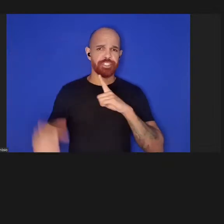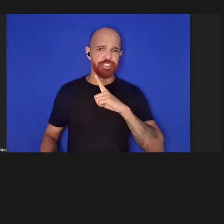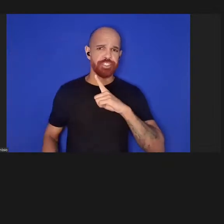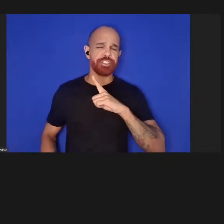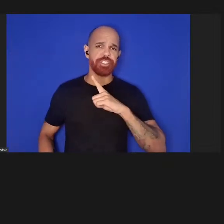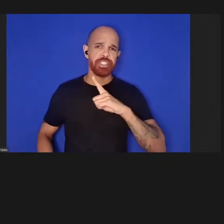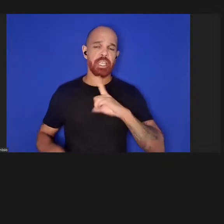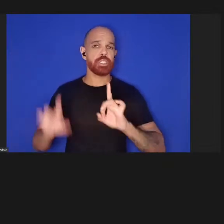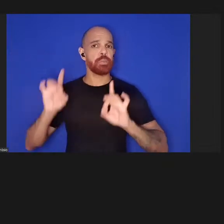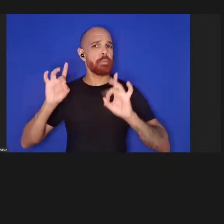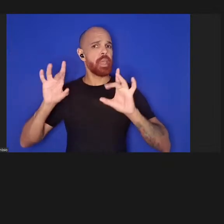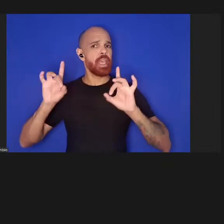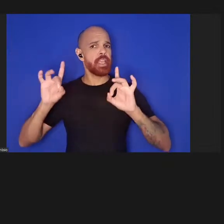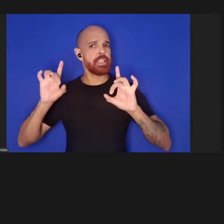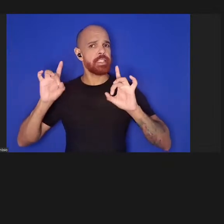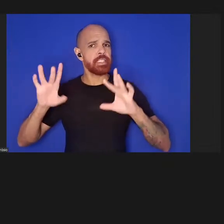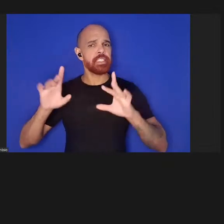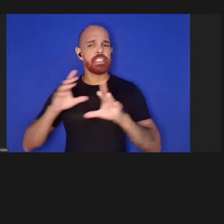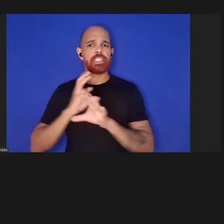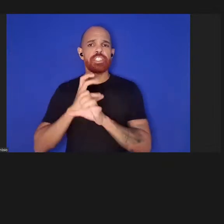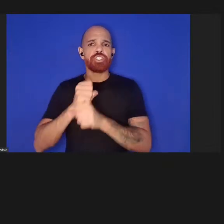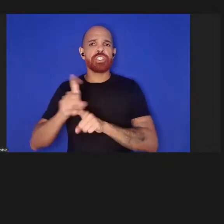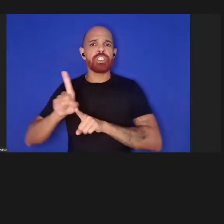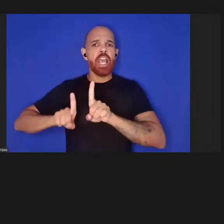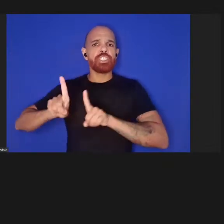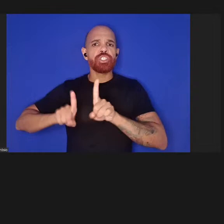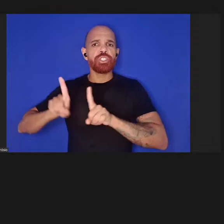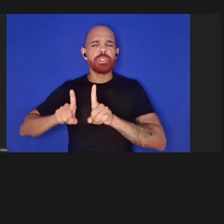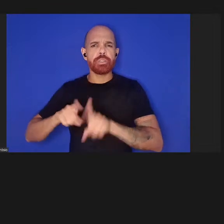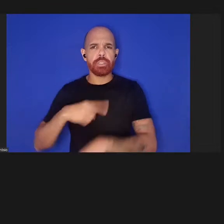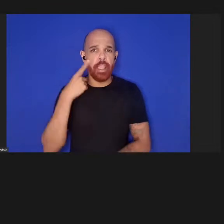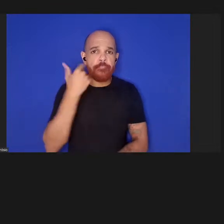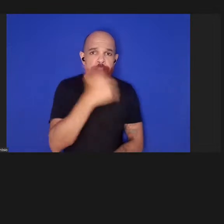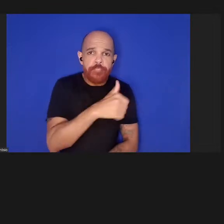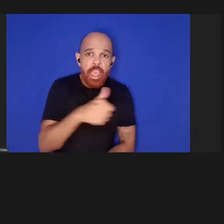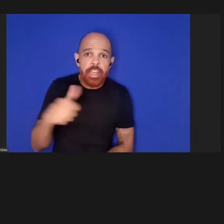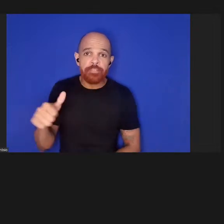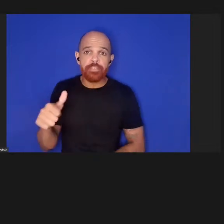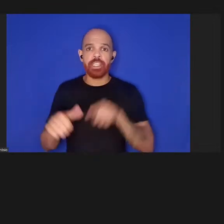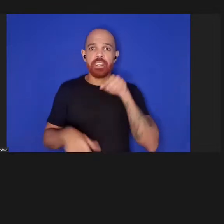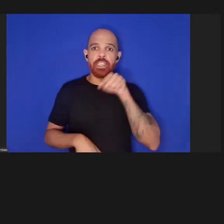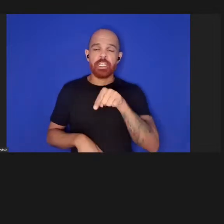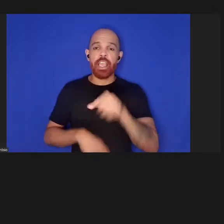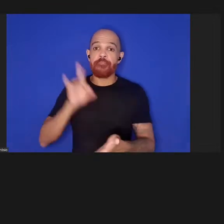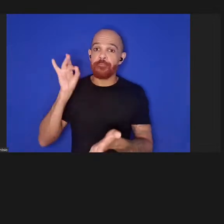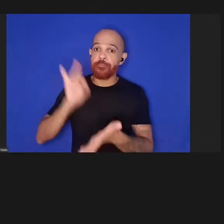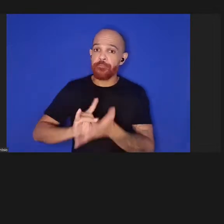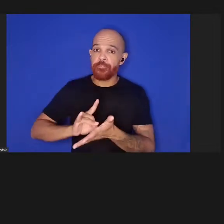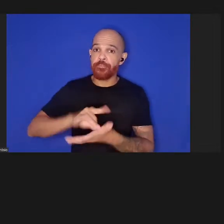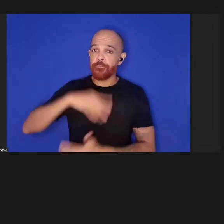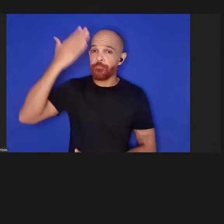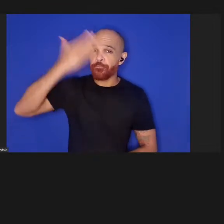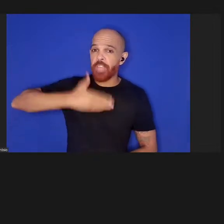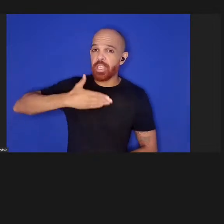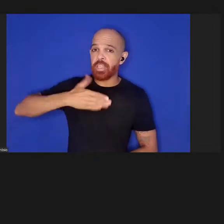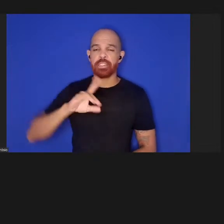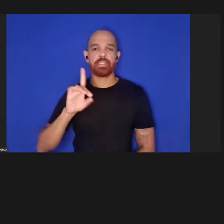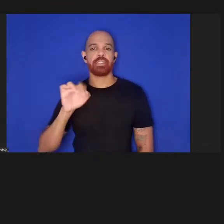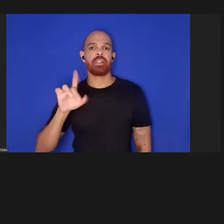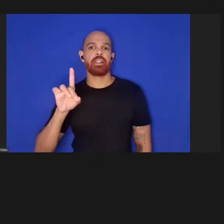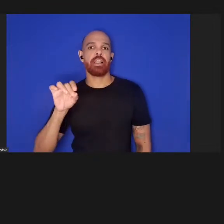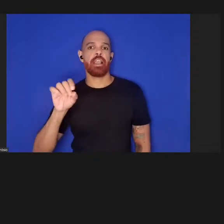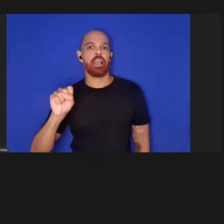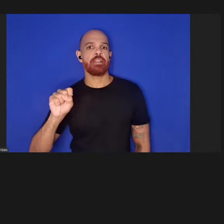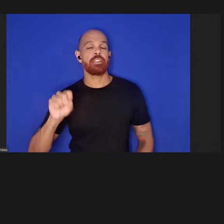especialistas em estatística que verificam a veracidade desses dados e isso é muito